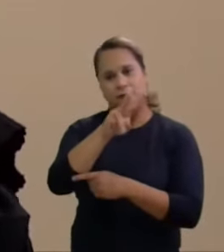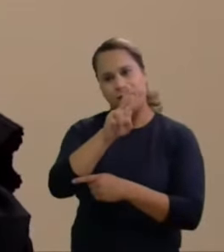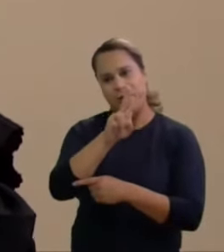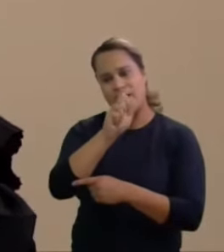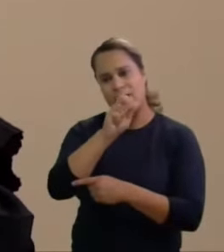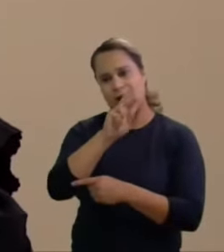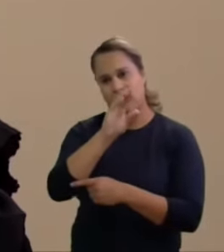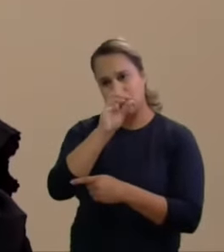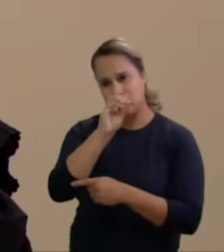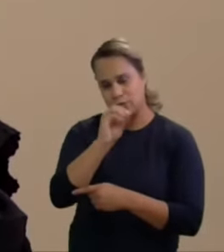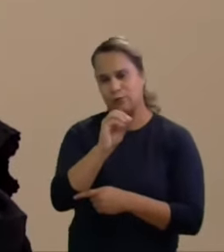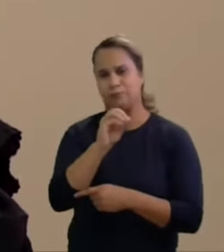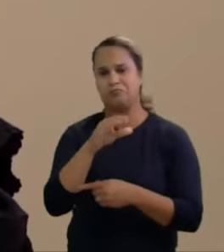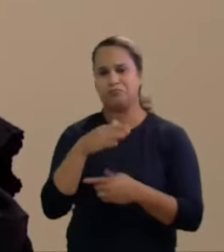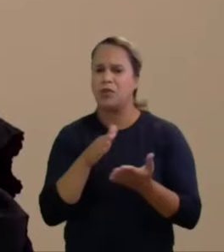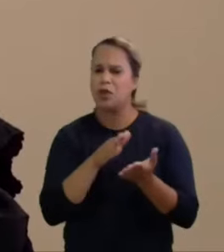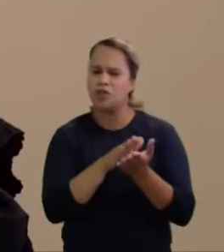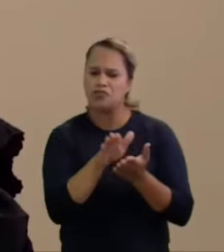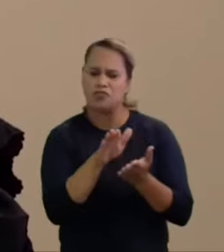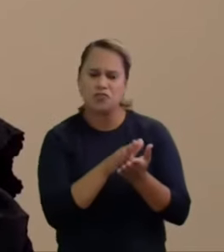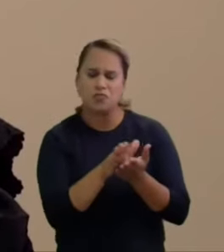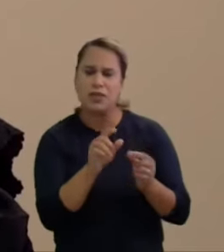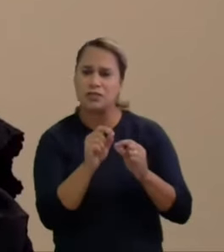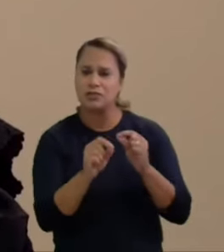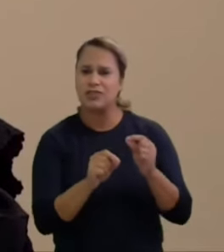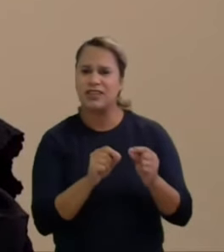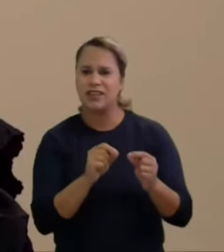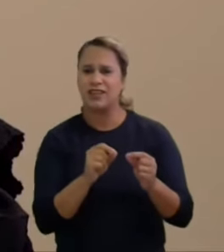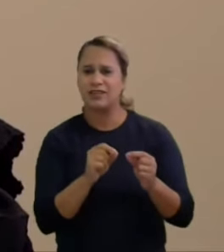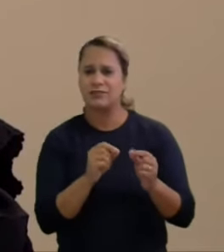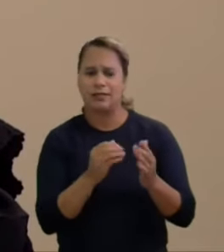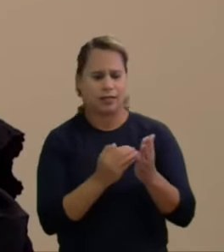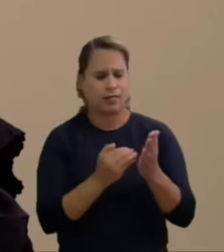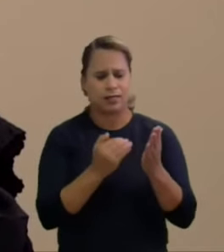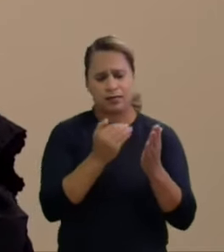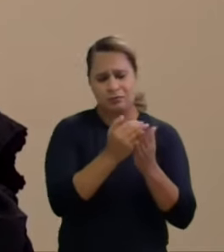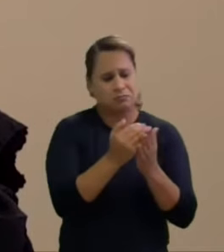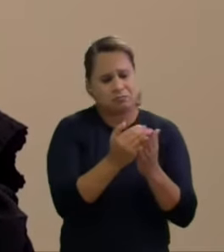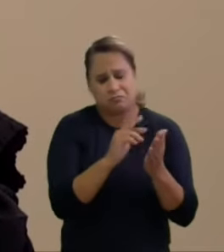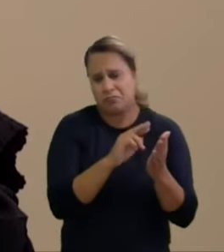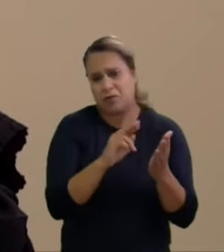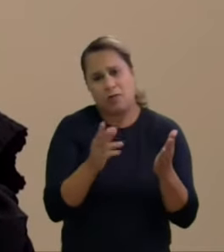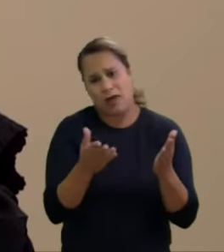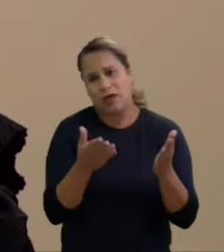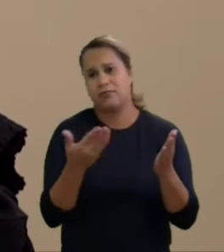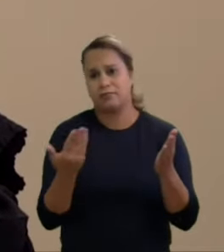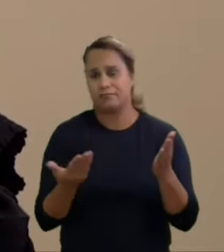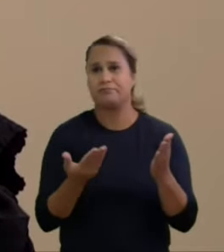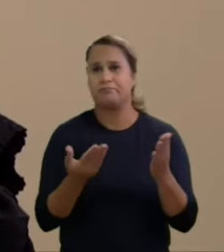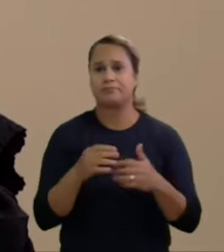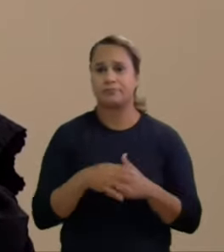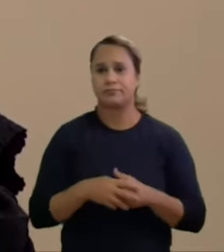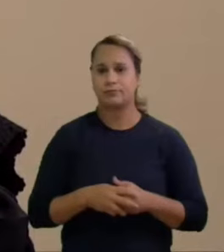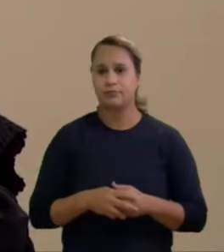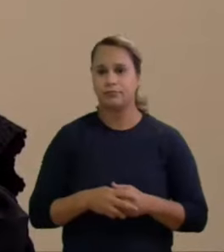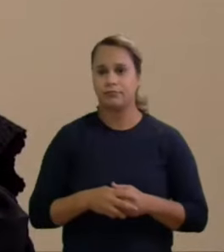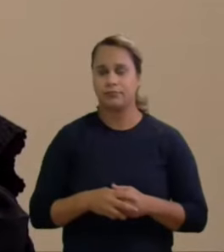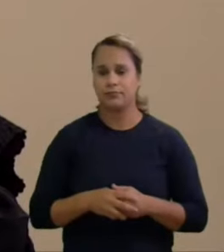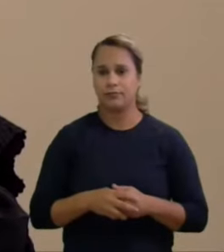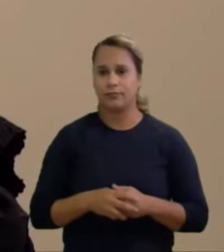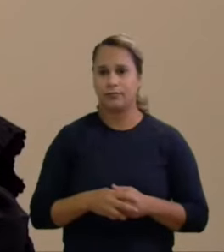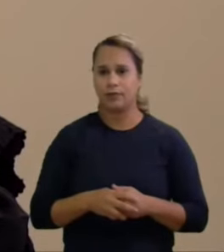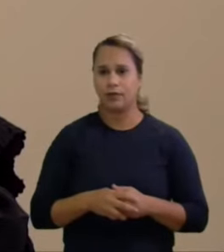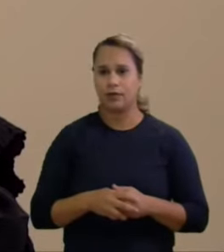talvez não seja nem só do, não seja nem excessiva sobre esse aspecto. Os autores realmente pretendem